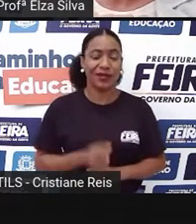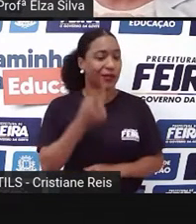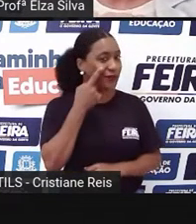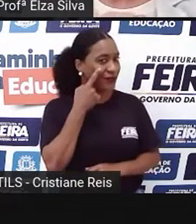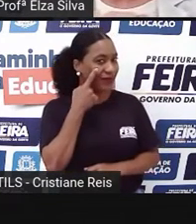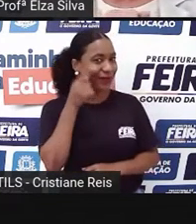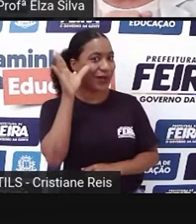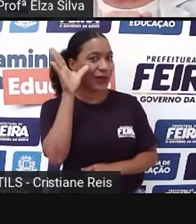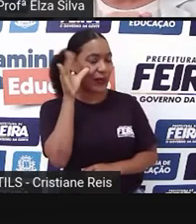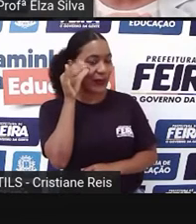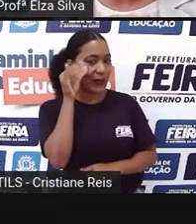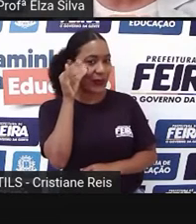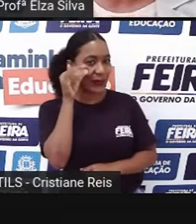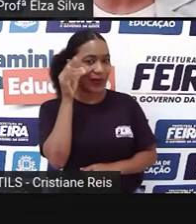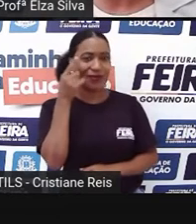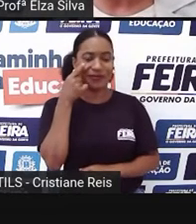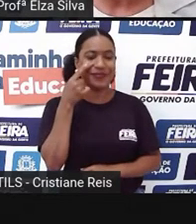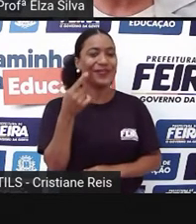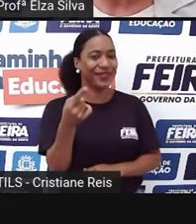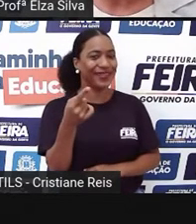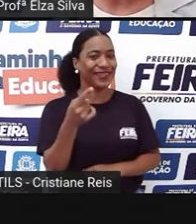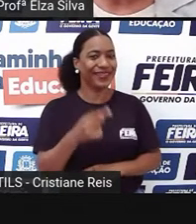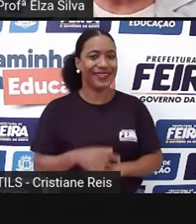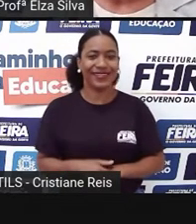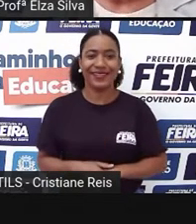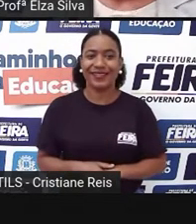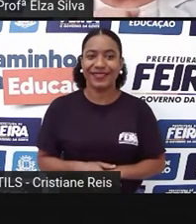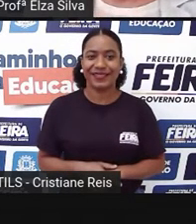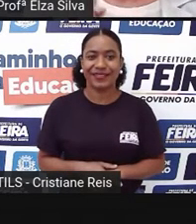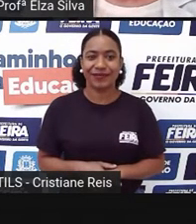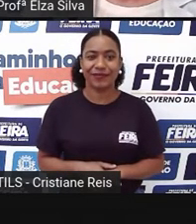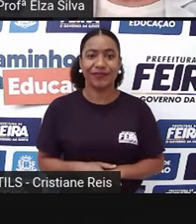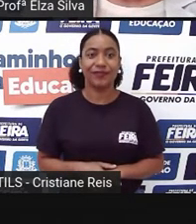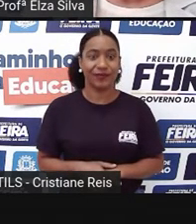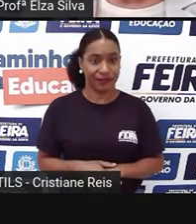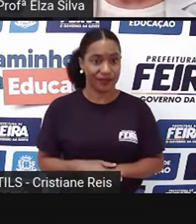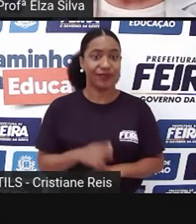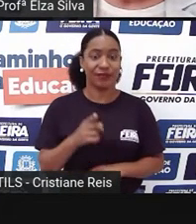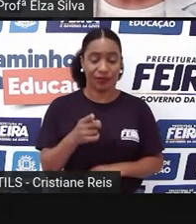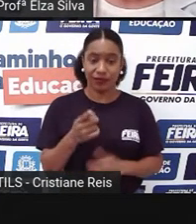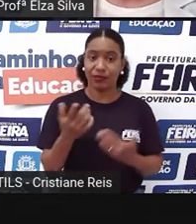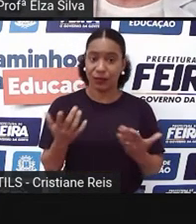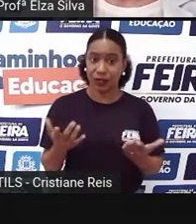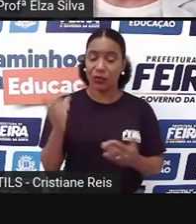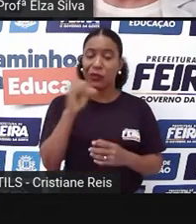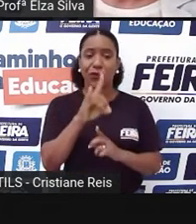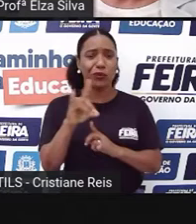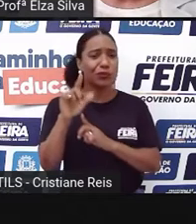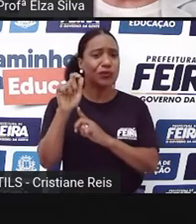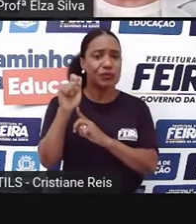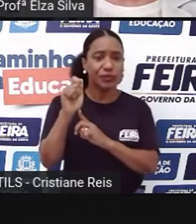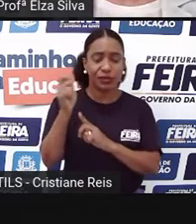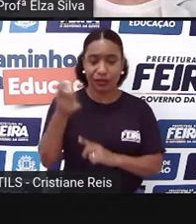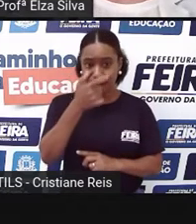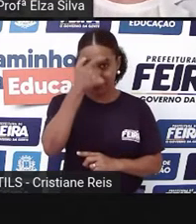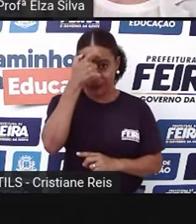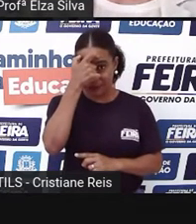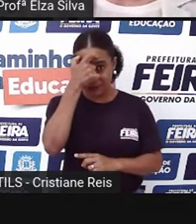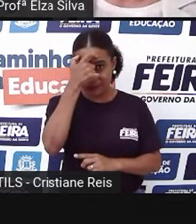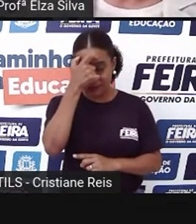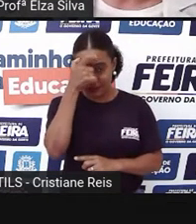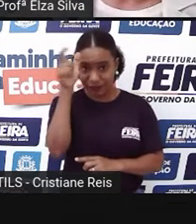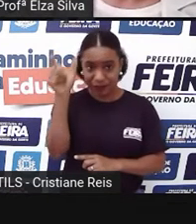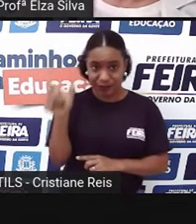curiosidade a respeito desse tema. Esse evento, na verdade, ele tem o